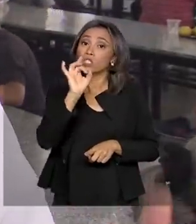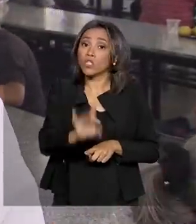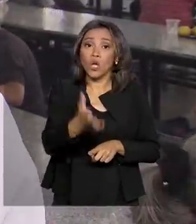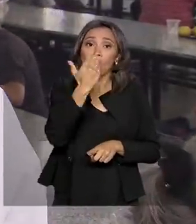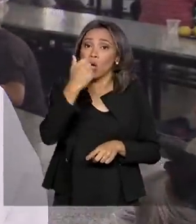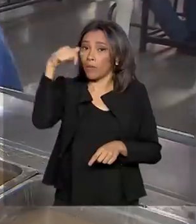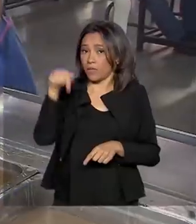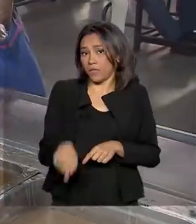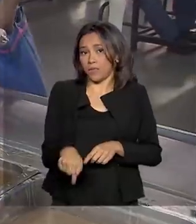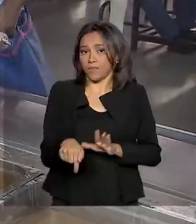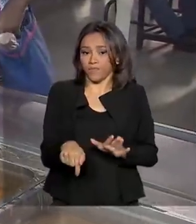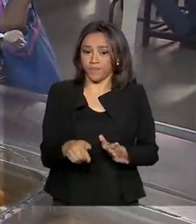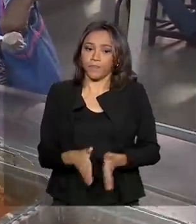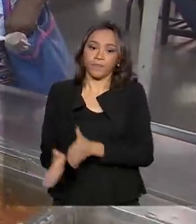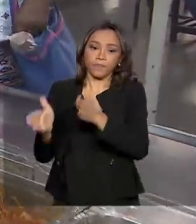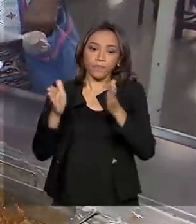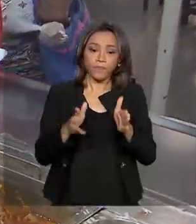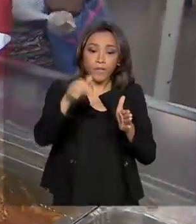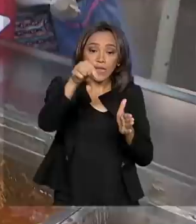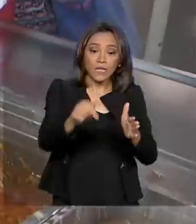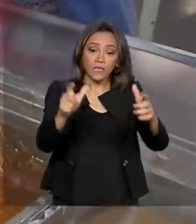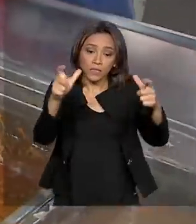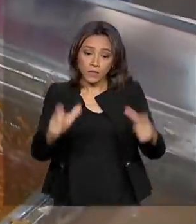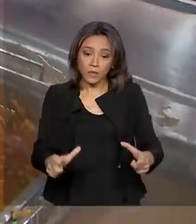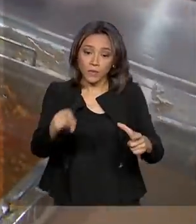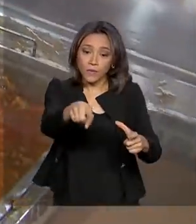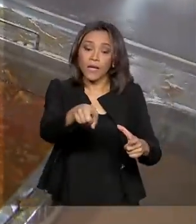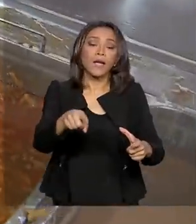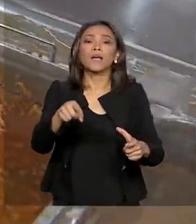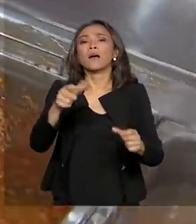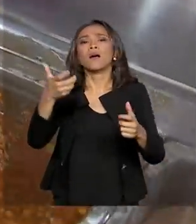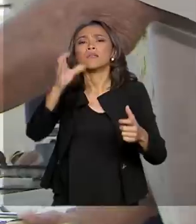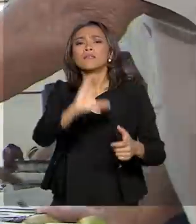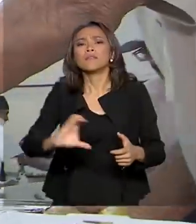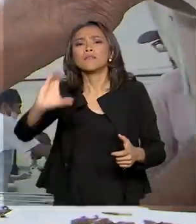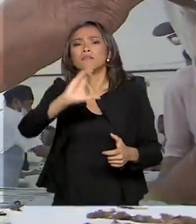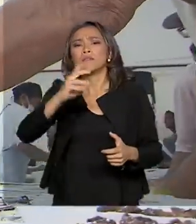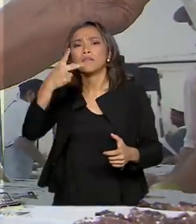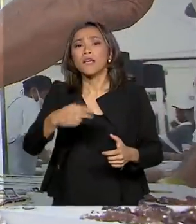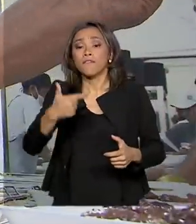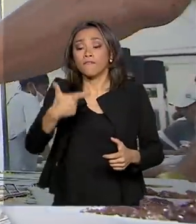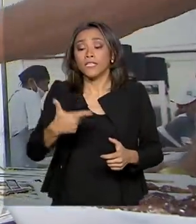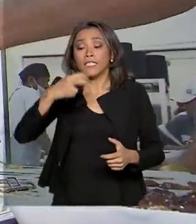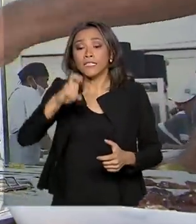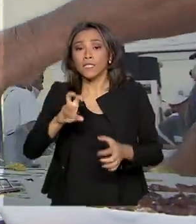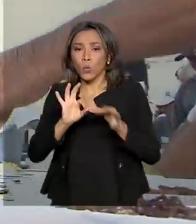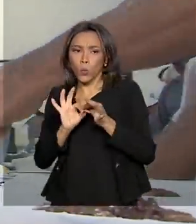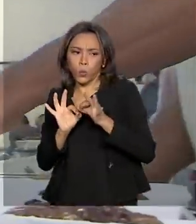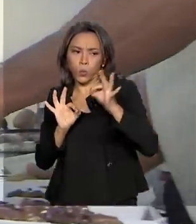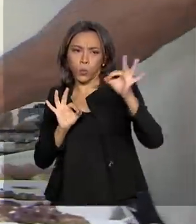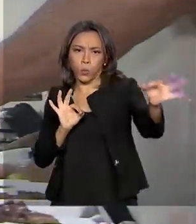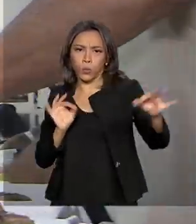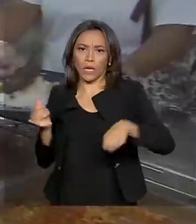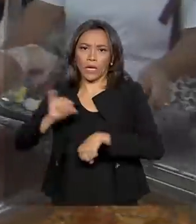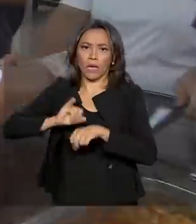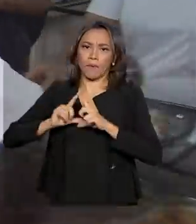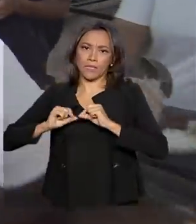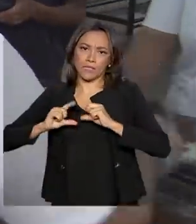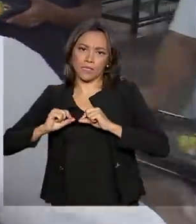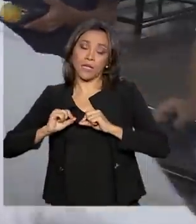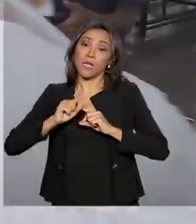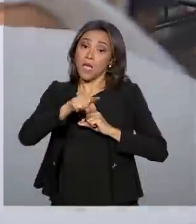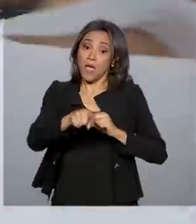alimentam aqui. Só neste restaurante da cidade de Ceilândia, a 25 quilômetros do centro de Brasília, são